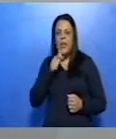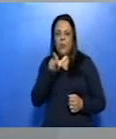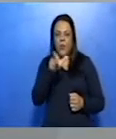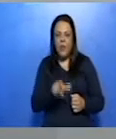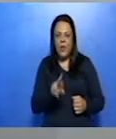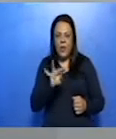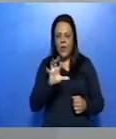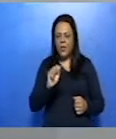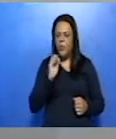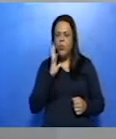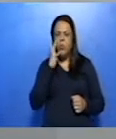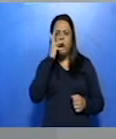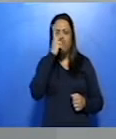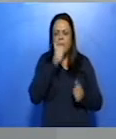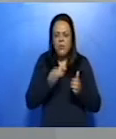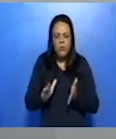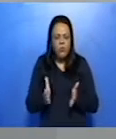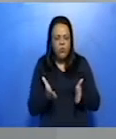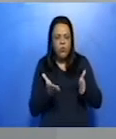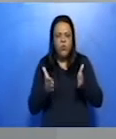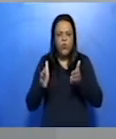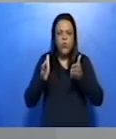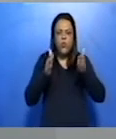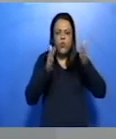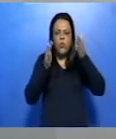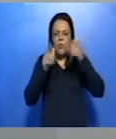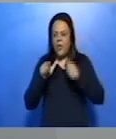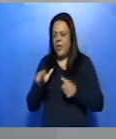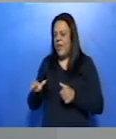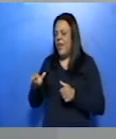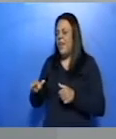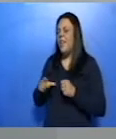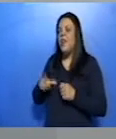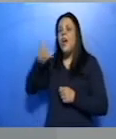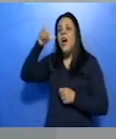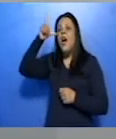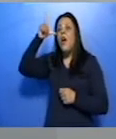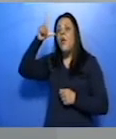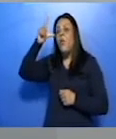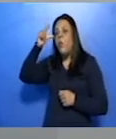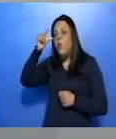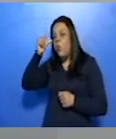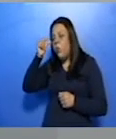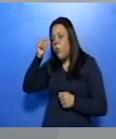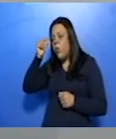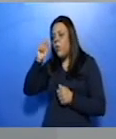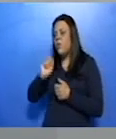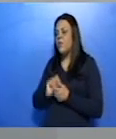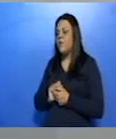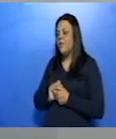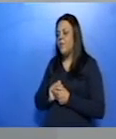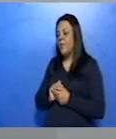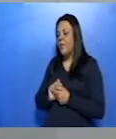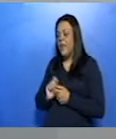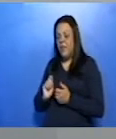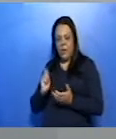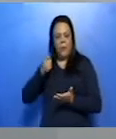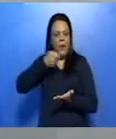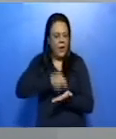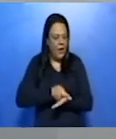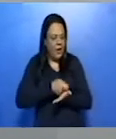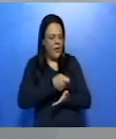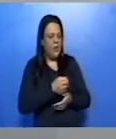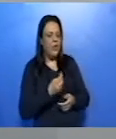E Camilo fica tão alegre, tão contente e aliviado, que ao pagá-la, o valor era dois mil réis.